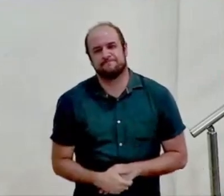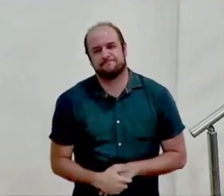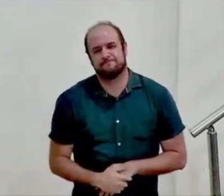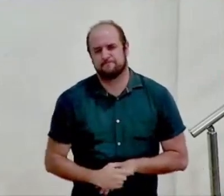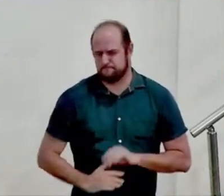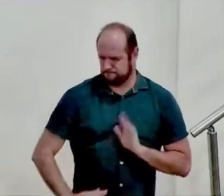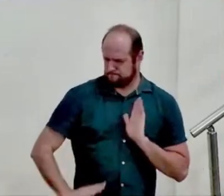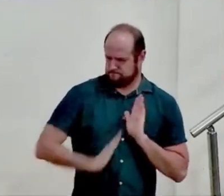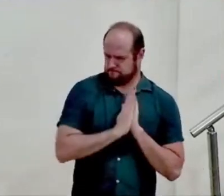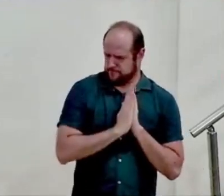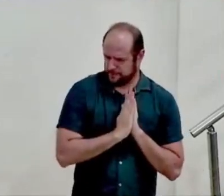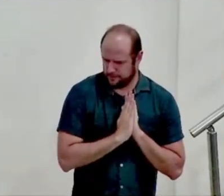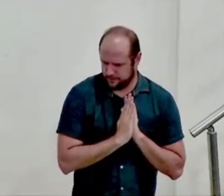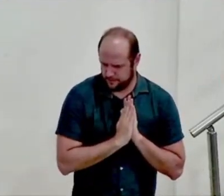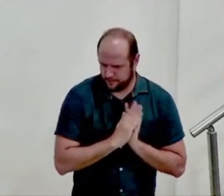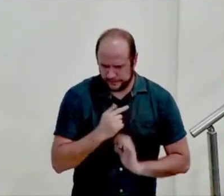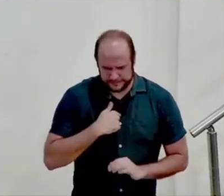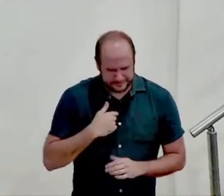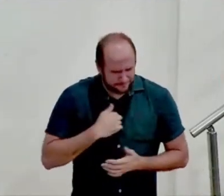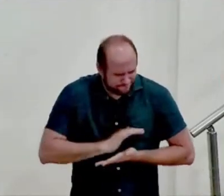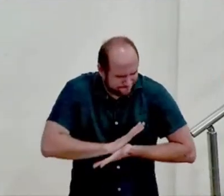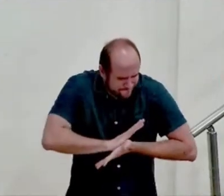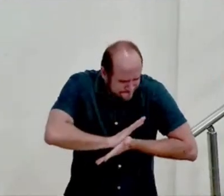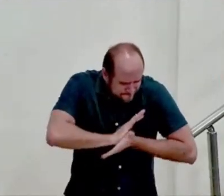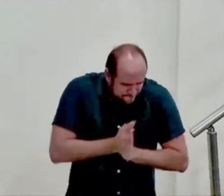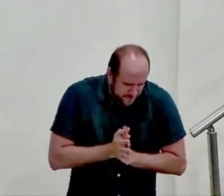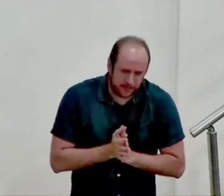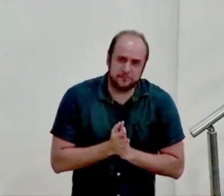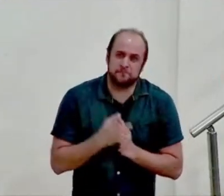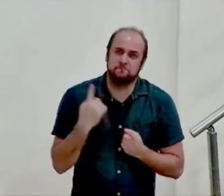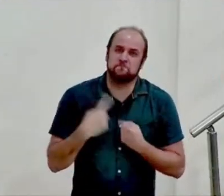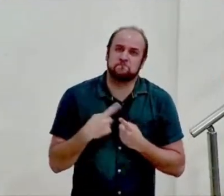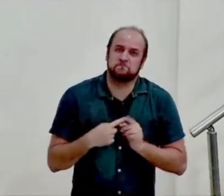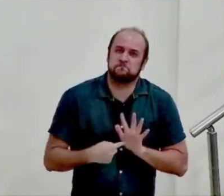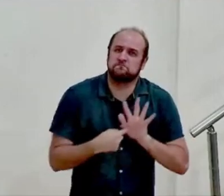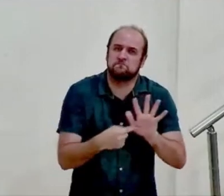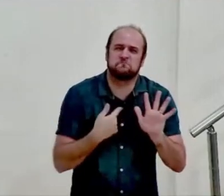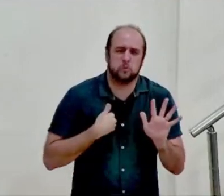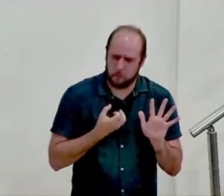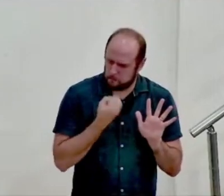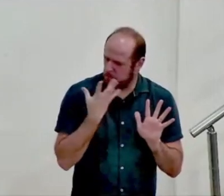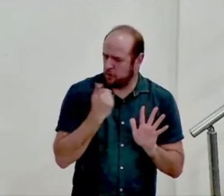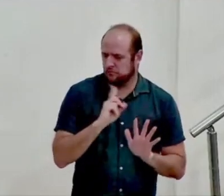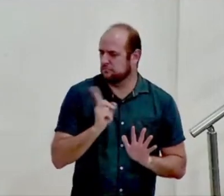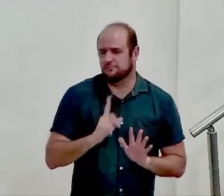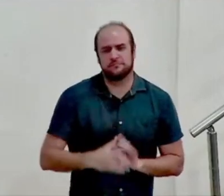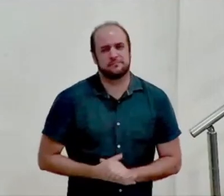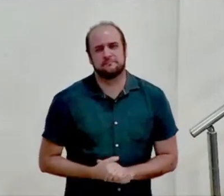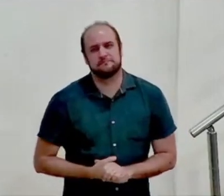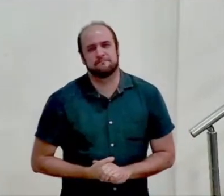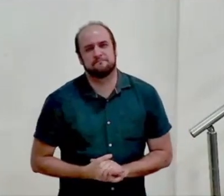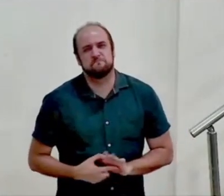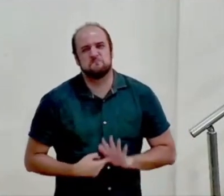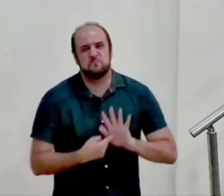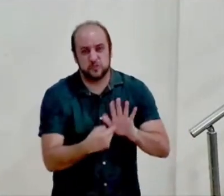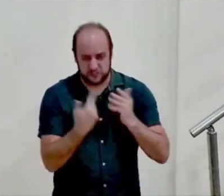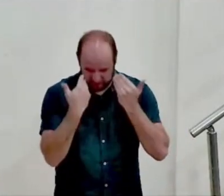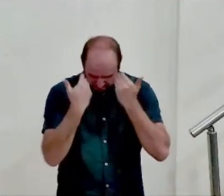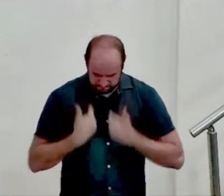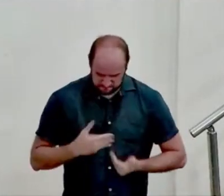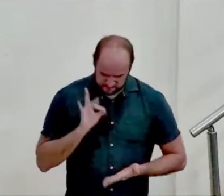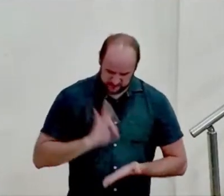é isso que o salmo fez comigo me quebra porque mostra que eu não sou bom ele mostra quem eu sou